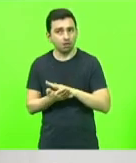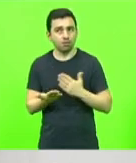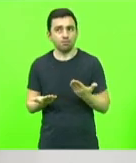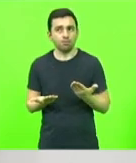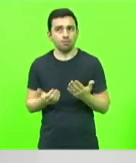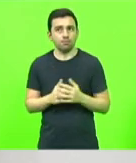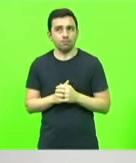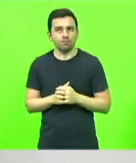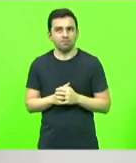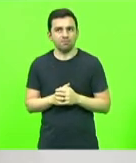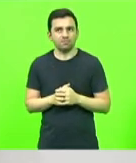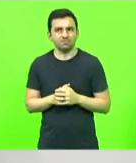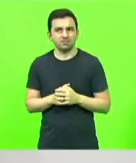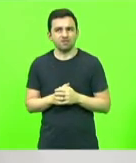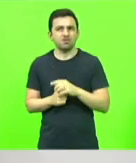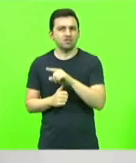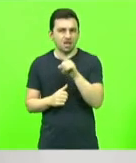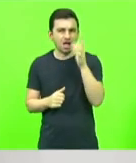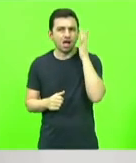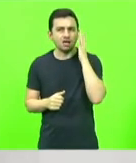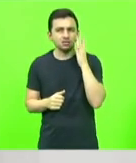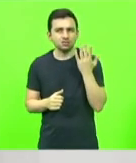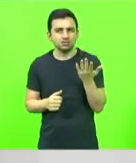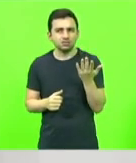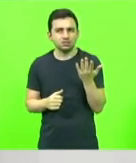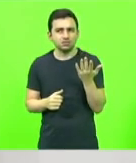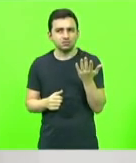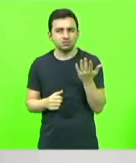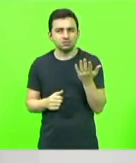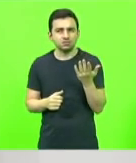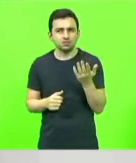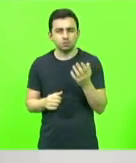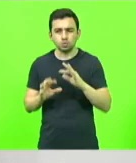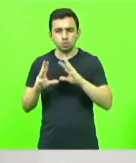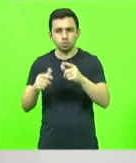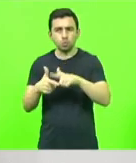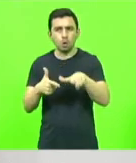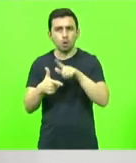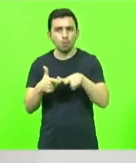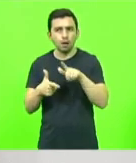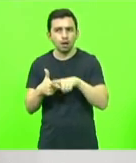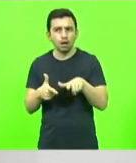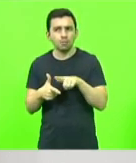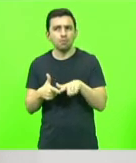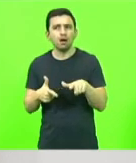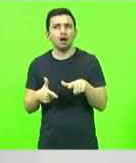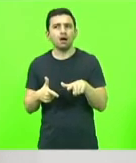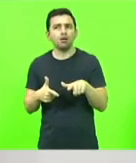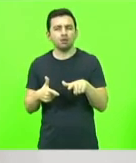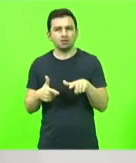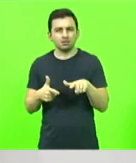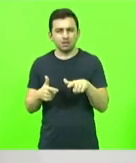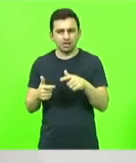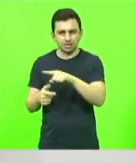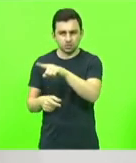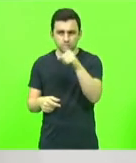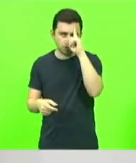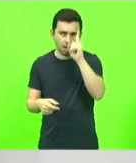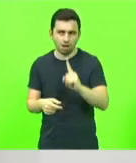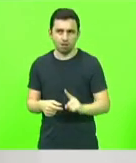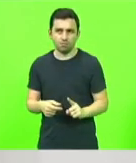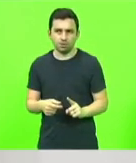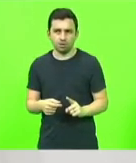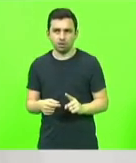Será que não está chegando toda essa situação? Será que os trâmites são